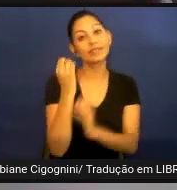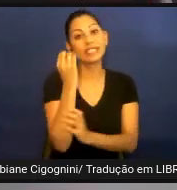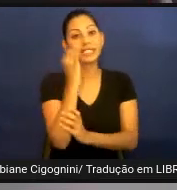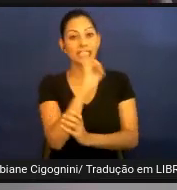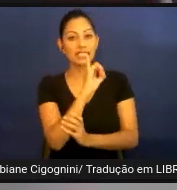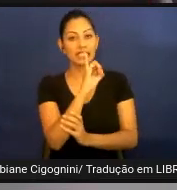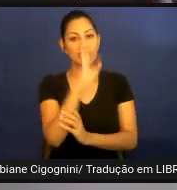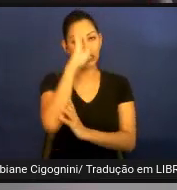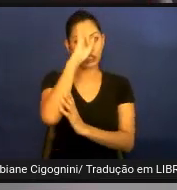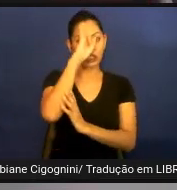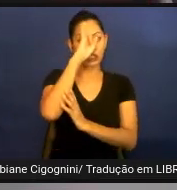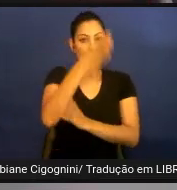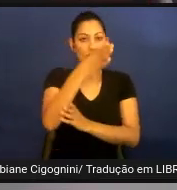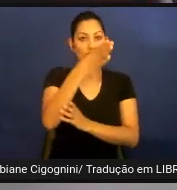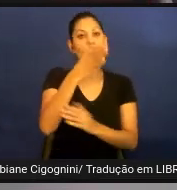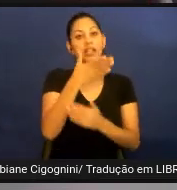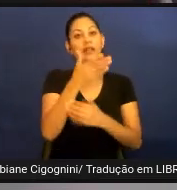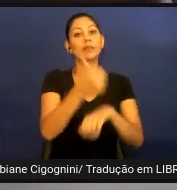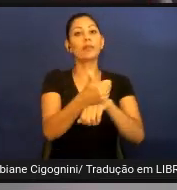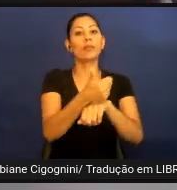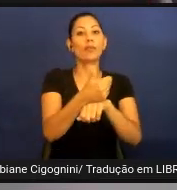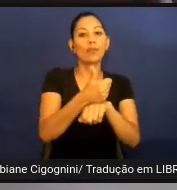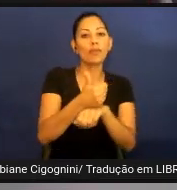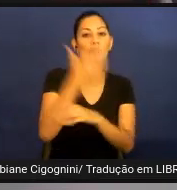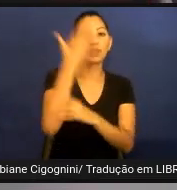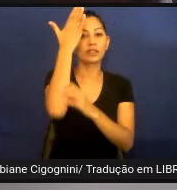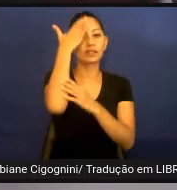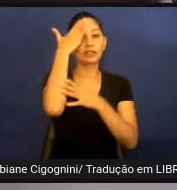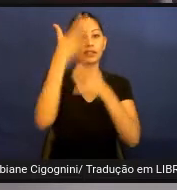soubesse a Libras.